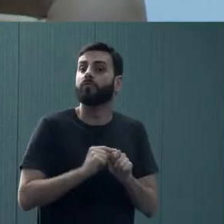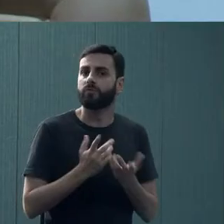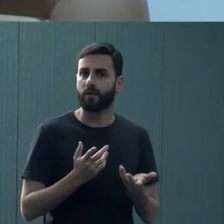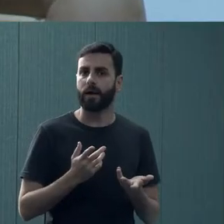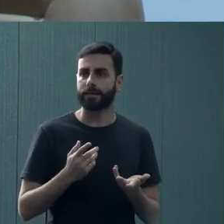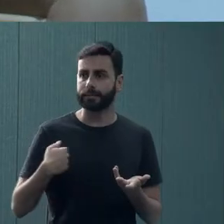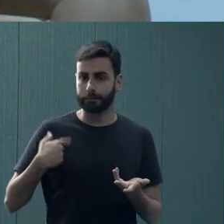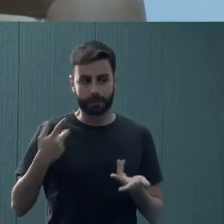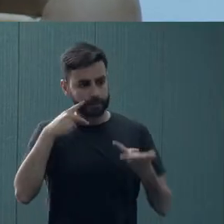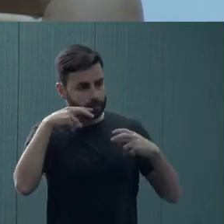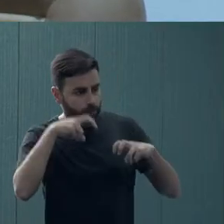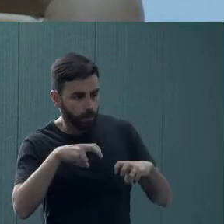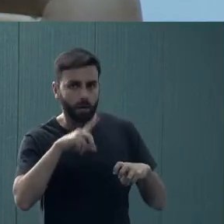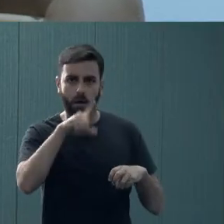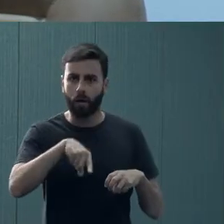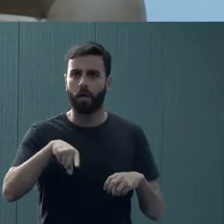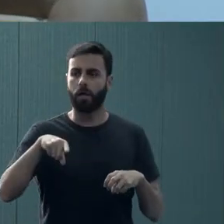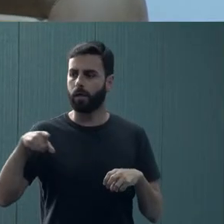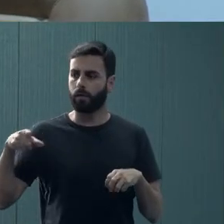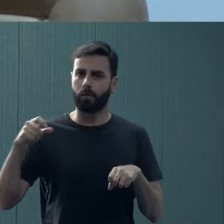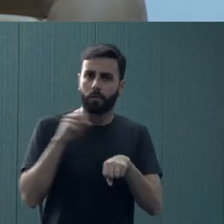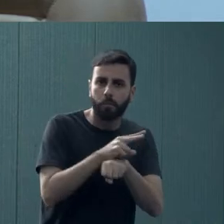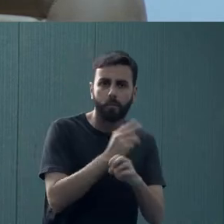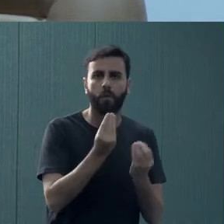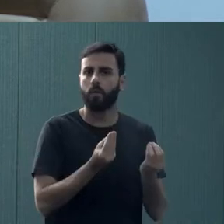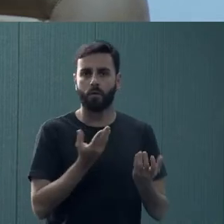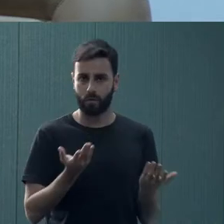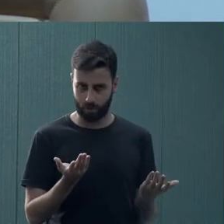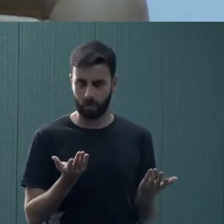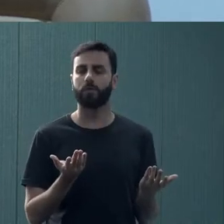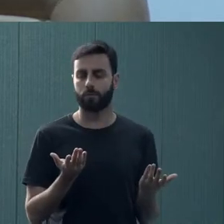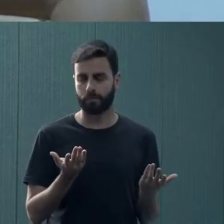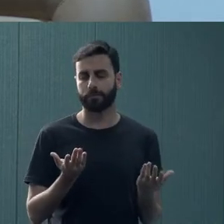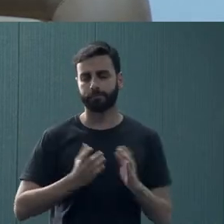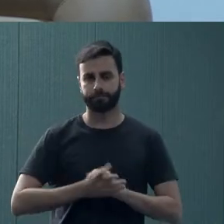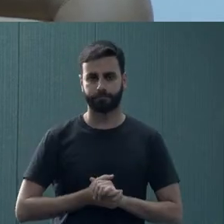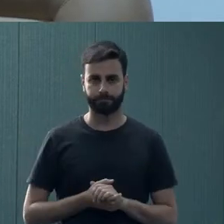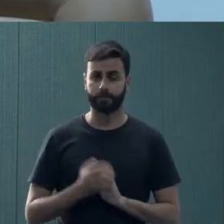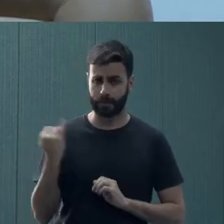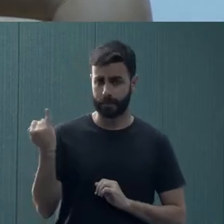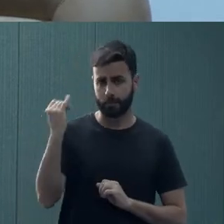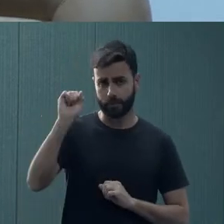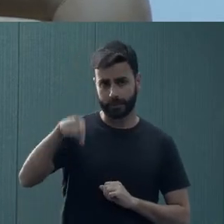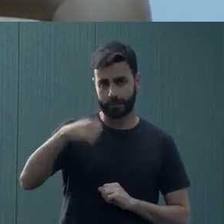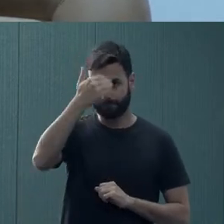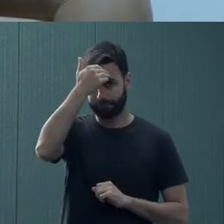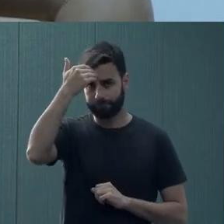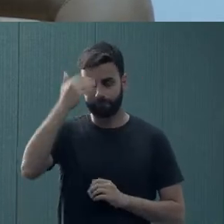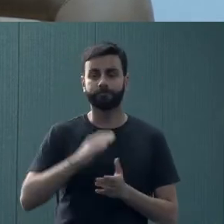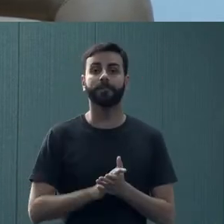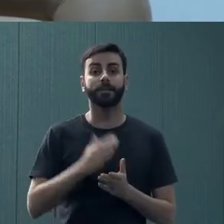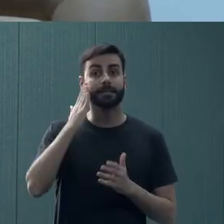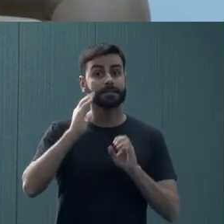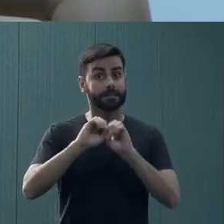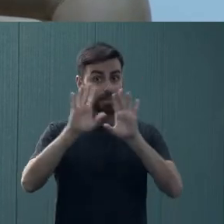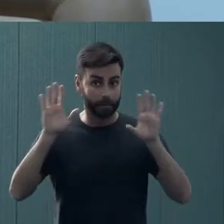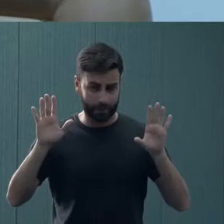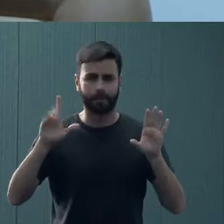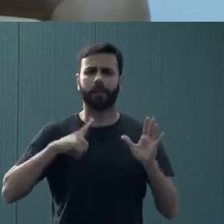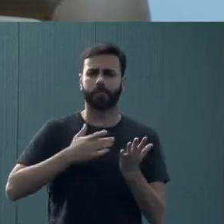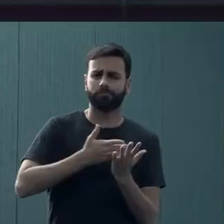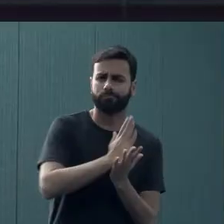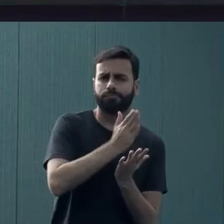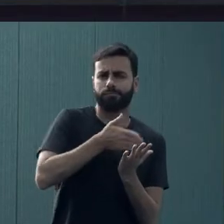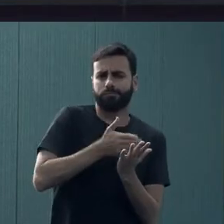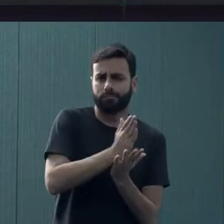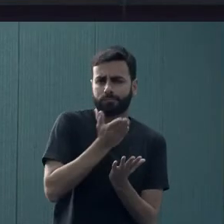precisam ser seguidos e direcionados em relação a essa temática tão importante da saúde mental, entendendo que ela é multifatorial